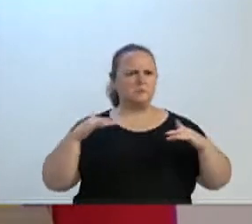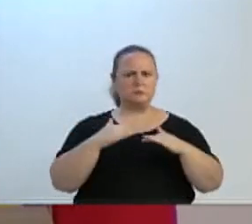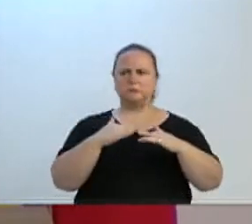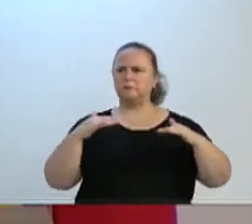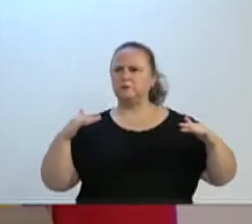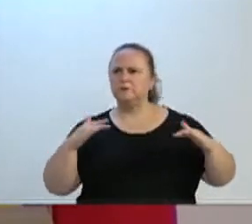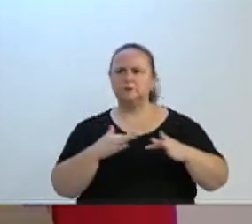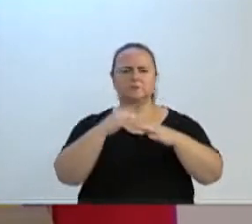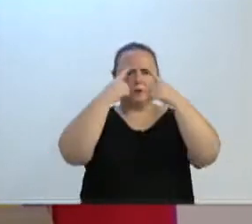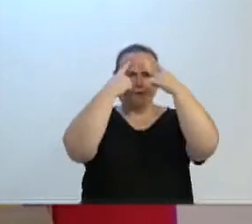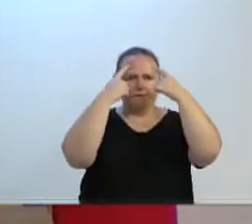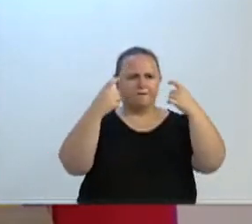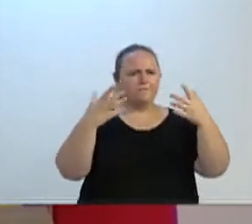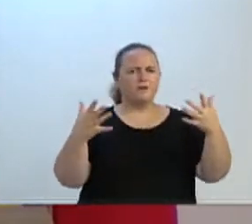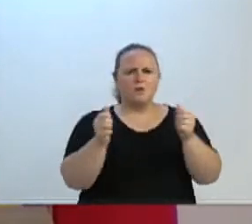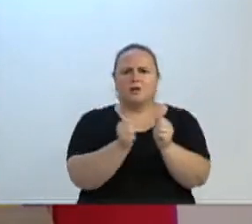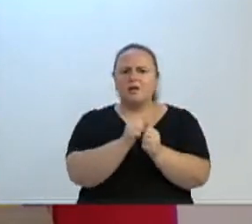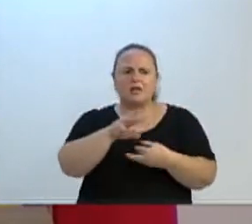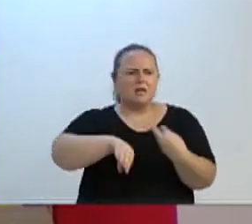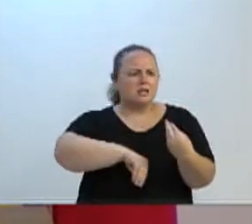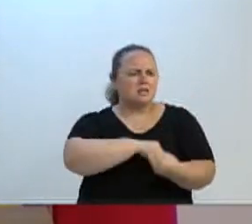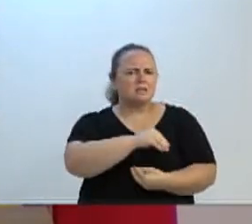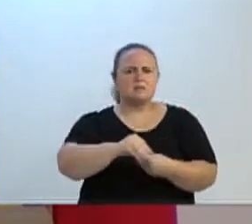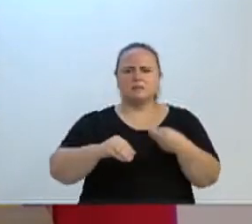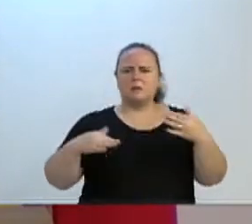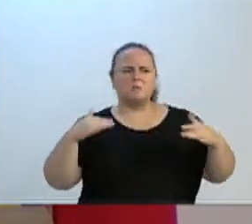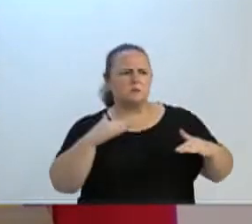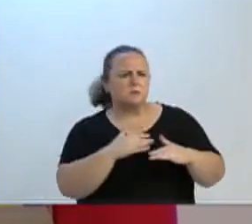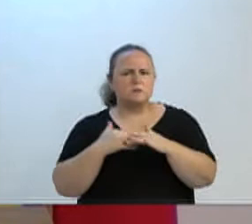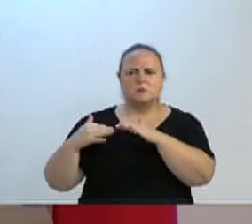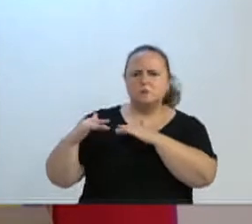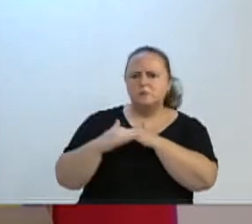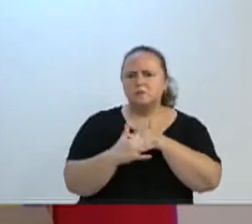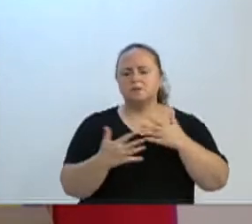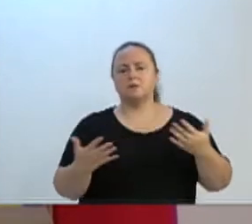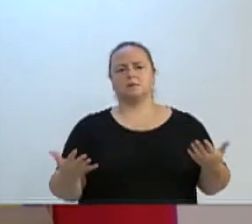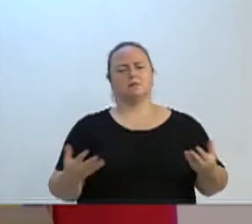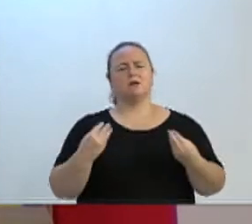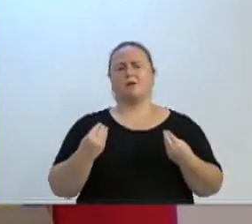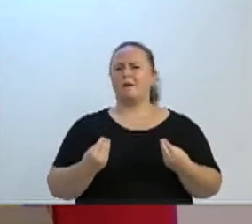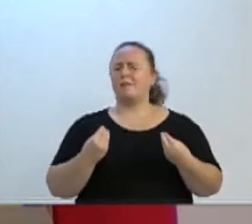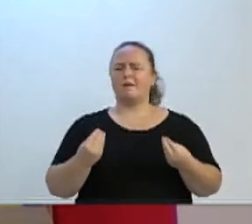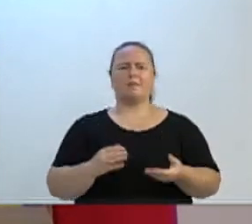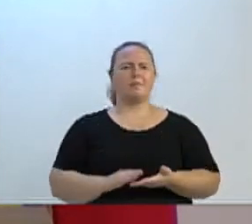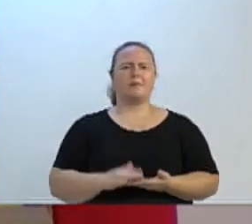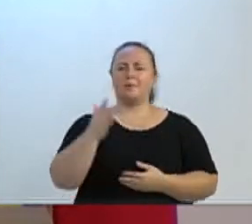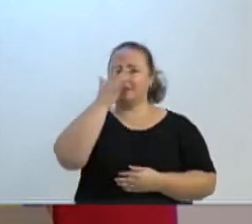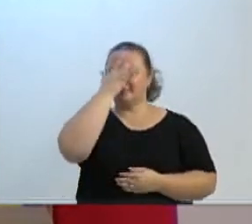Muito violenta no nosso trânsito? Até quando nós vamos continuar perdendo vidas?